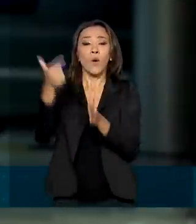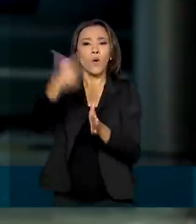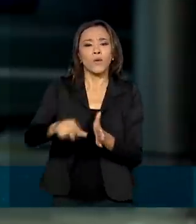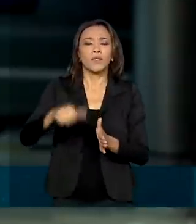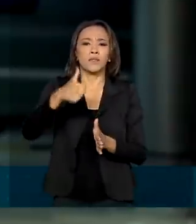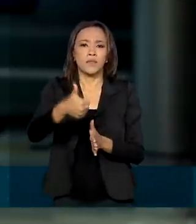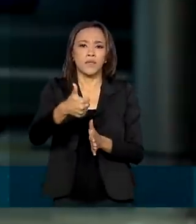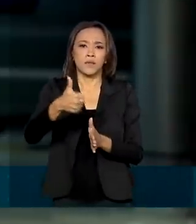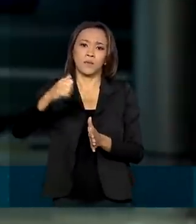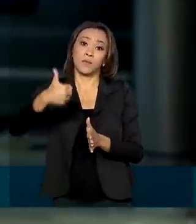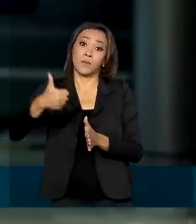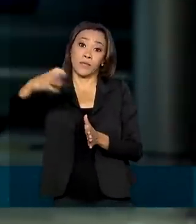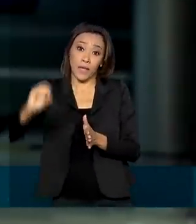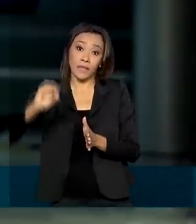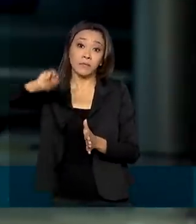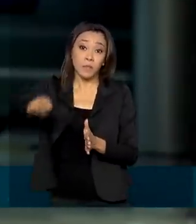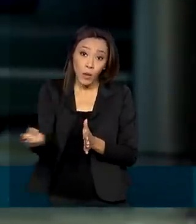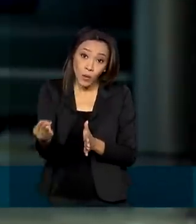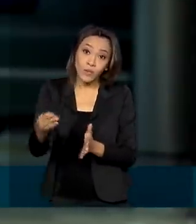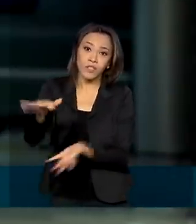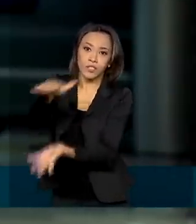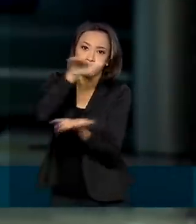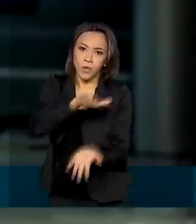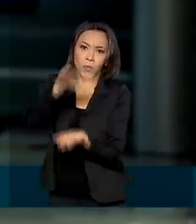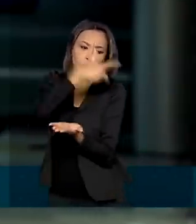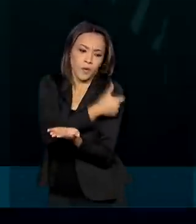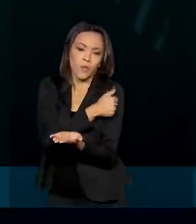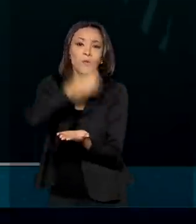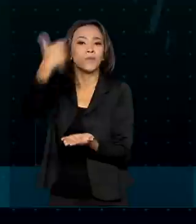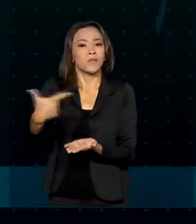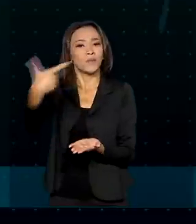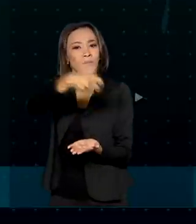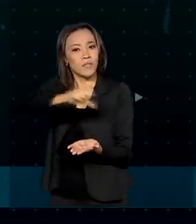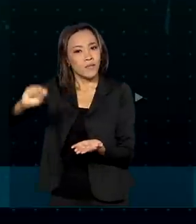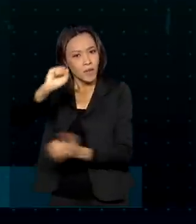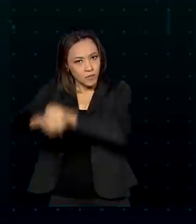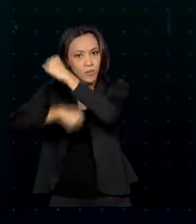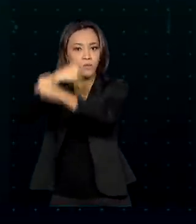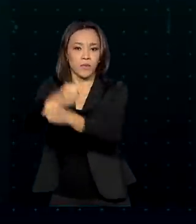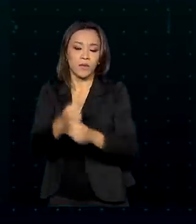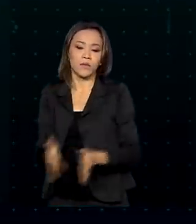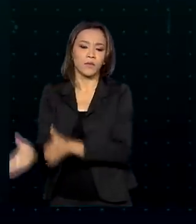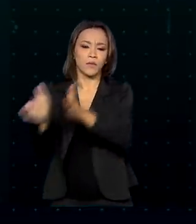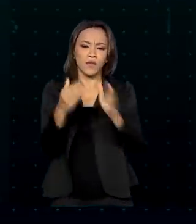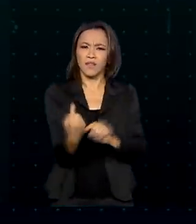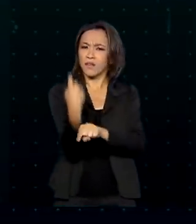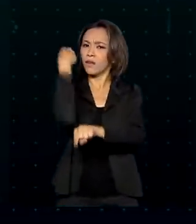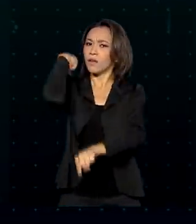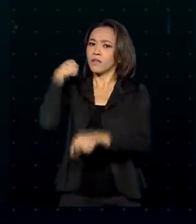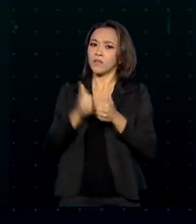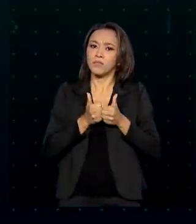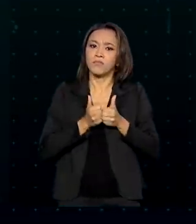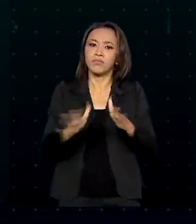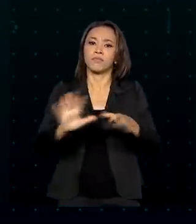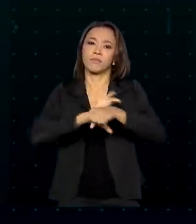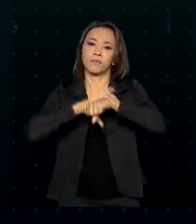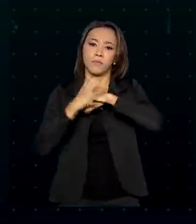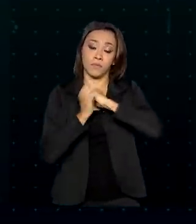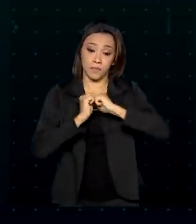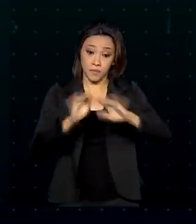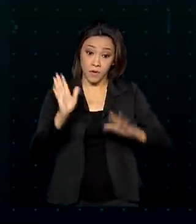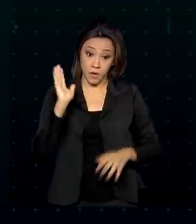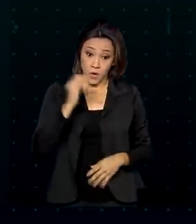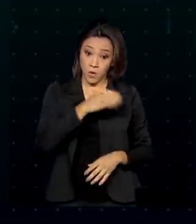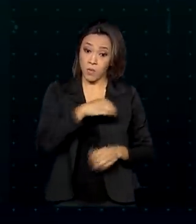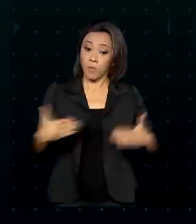devem estar disponíveis no segundo semestre do ano que vem. Desde o início da pandemia, o Ministério da Saúde adquiriu mais de